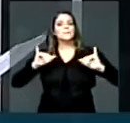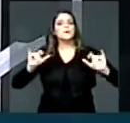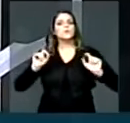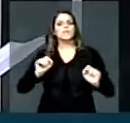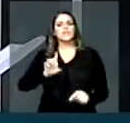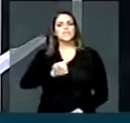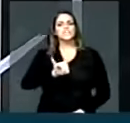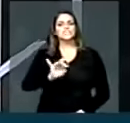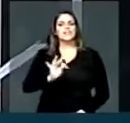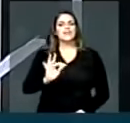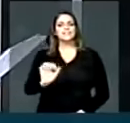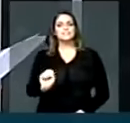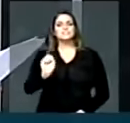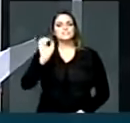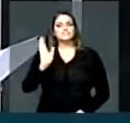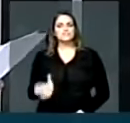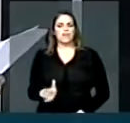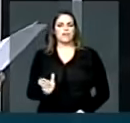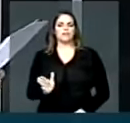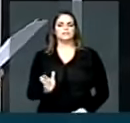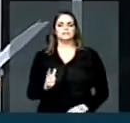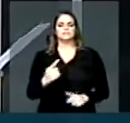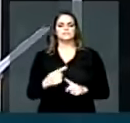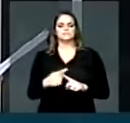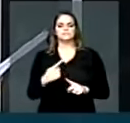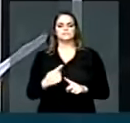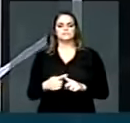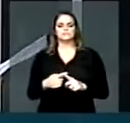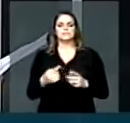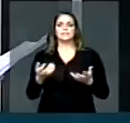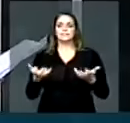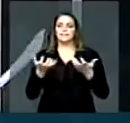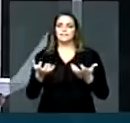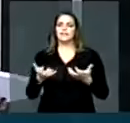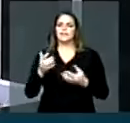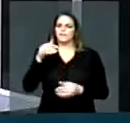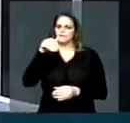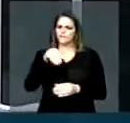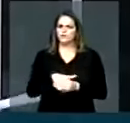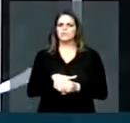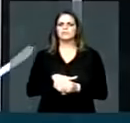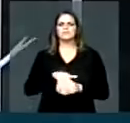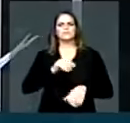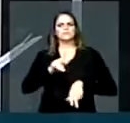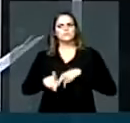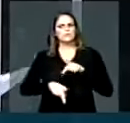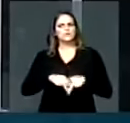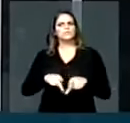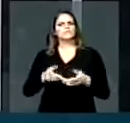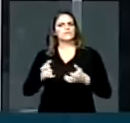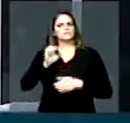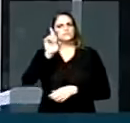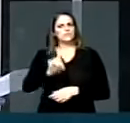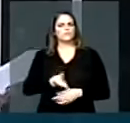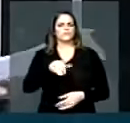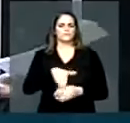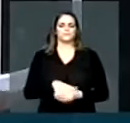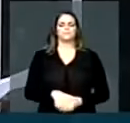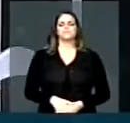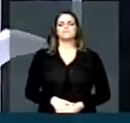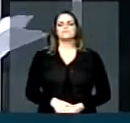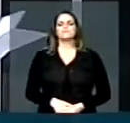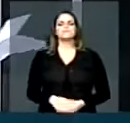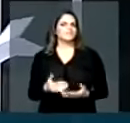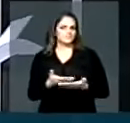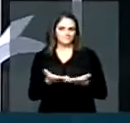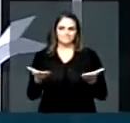que pedia o fim da eleição direta para a Presidente da República. Grandes manifestações, Sr. Presidente, Srs. Deputados, todos